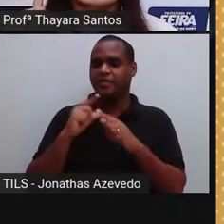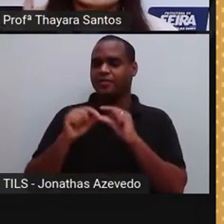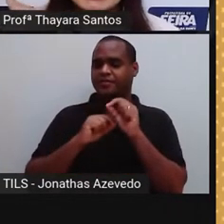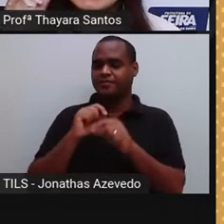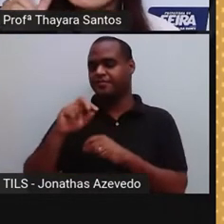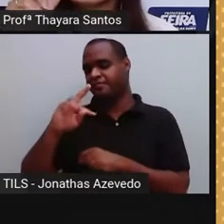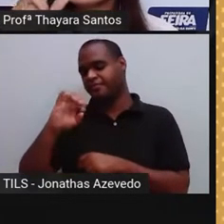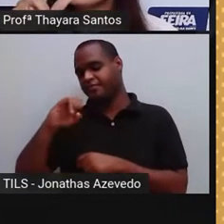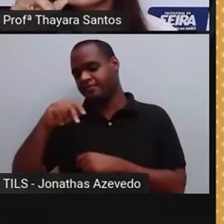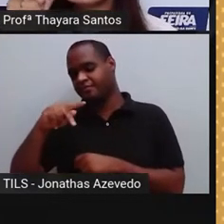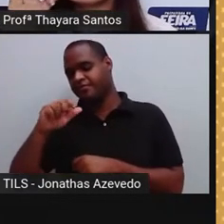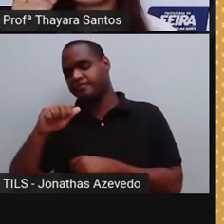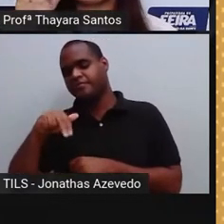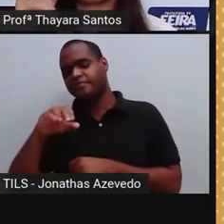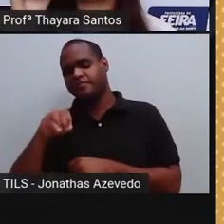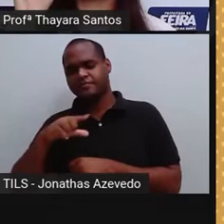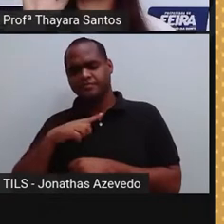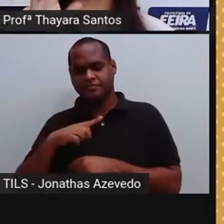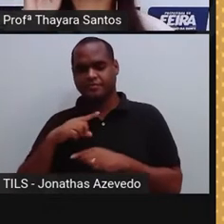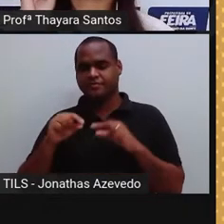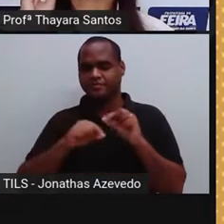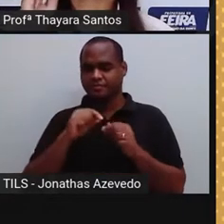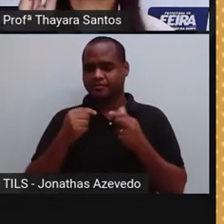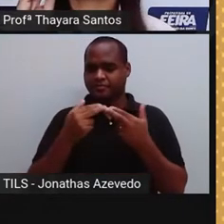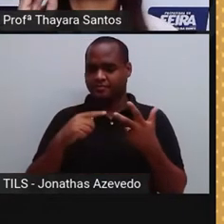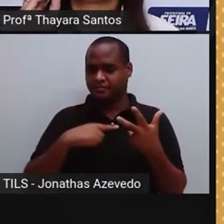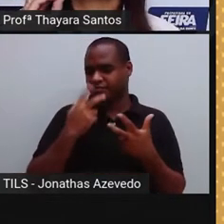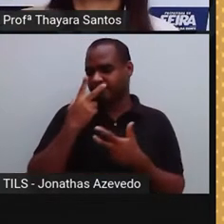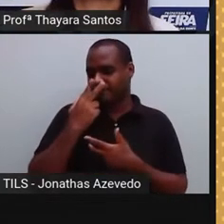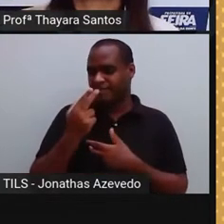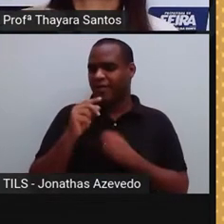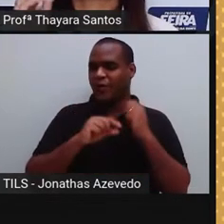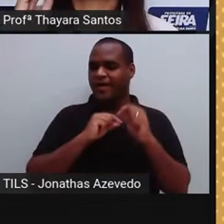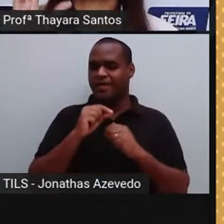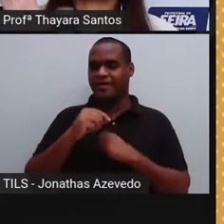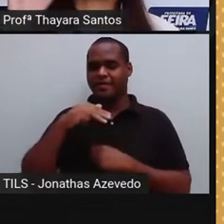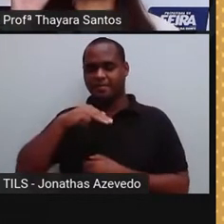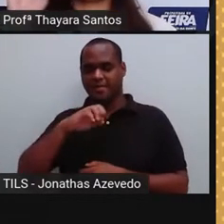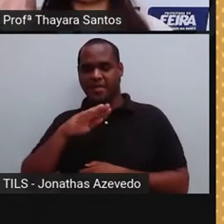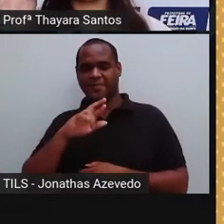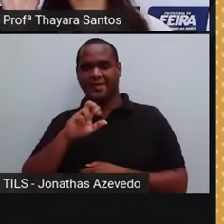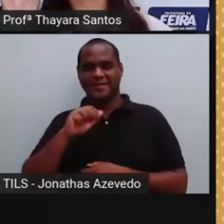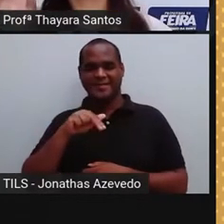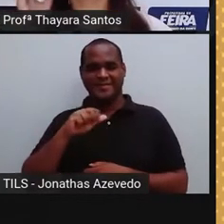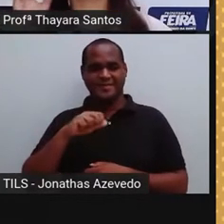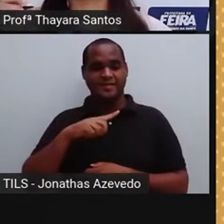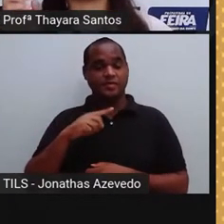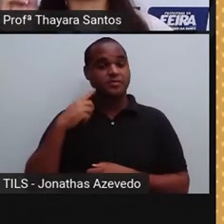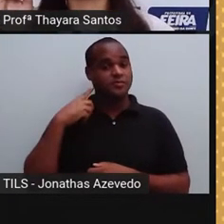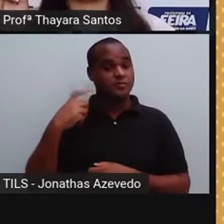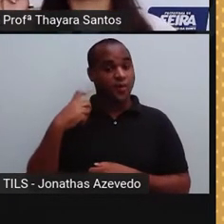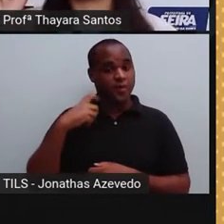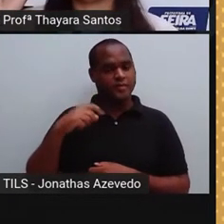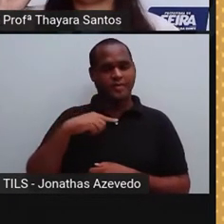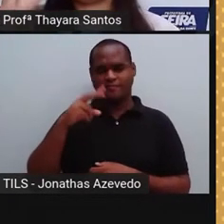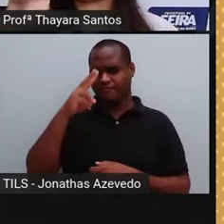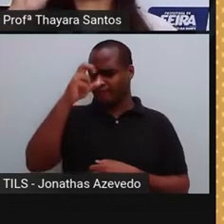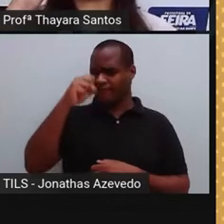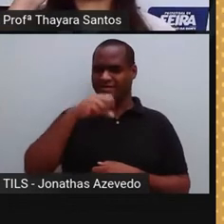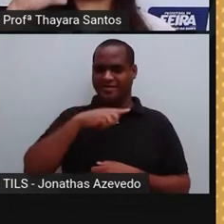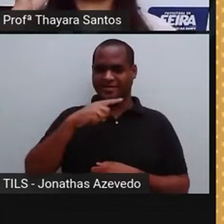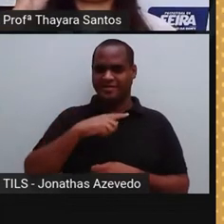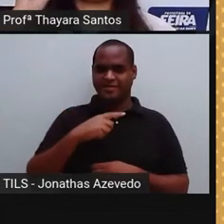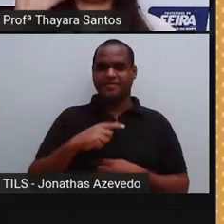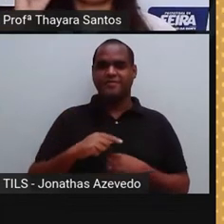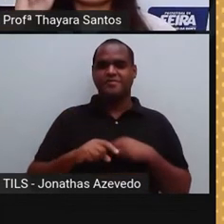tímpano. É um tímpano que vai ficar... O tímpano, ele parece uma membrana. Se a gente pensar na caixa de som, quando o som está muito alto, a